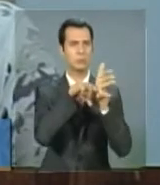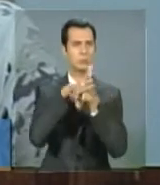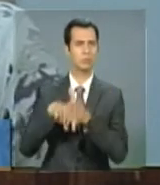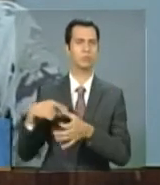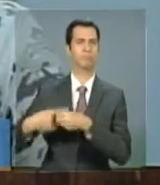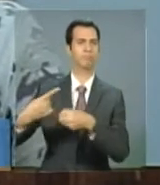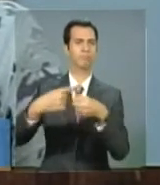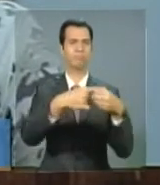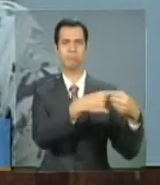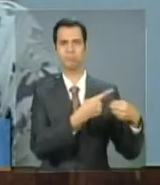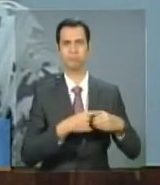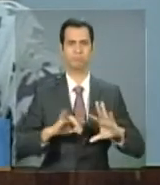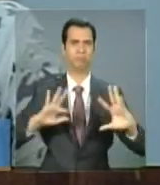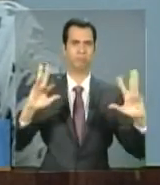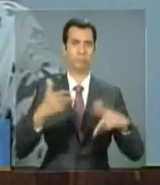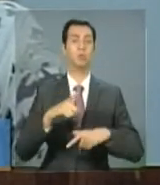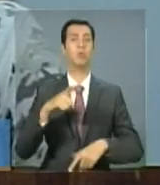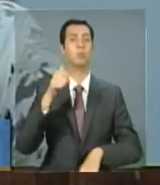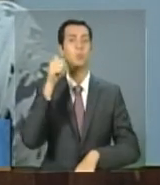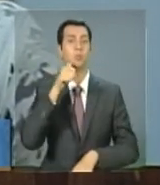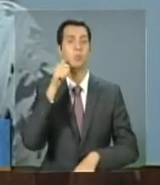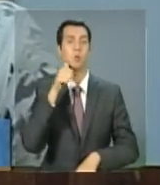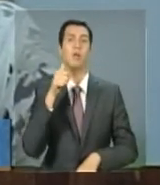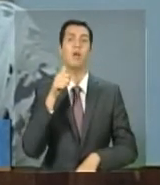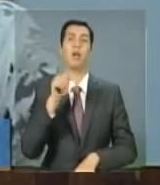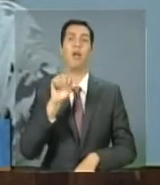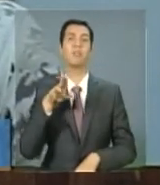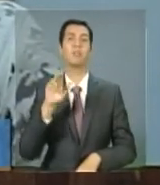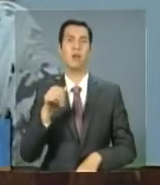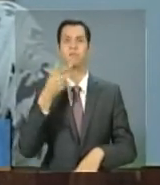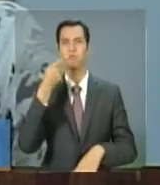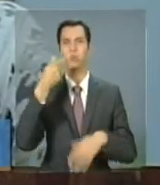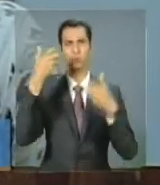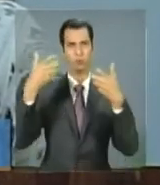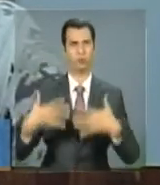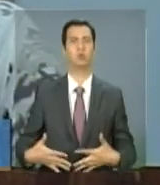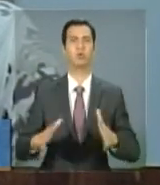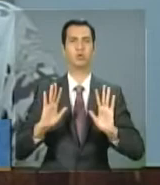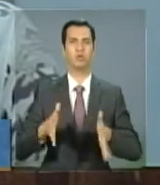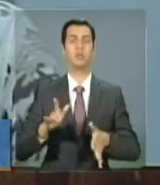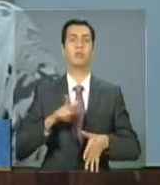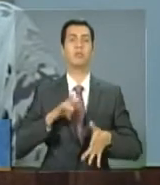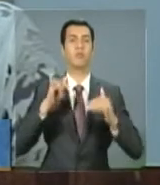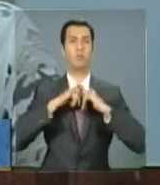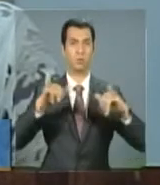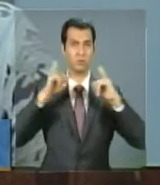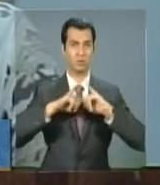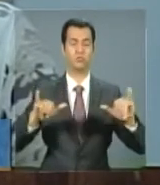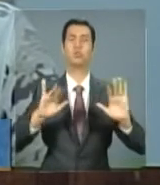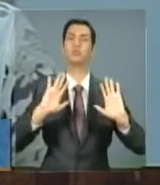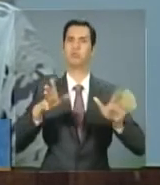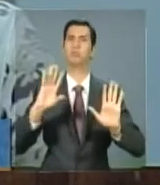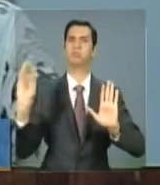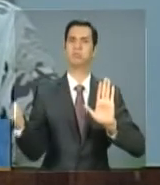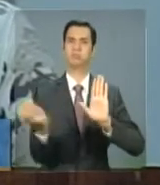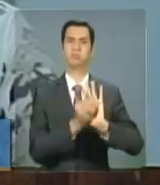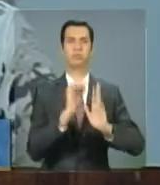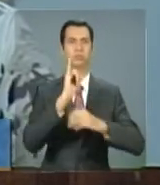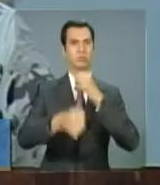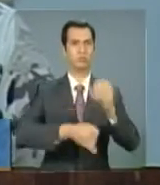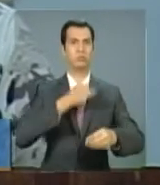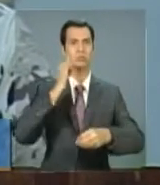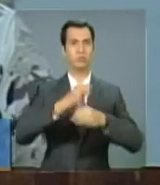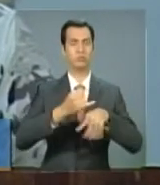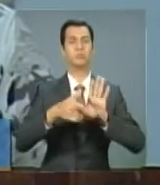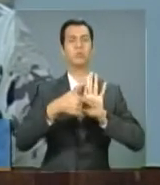como a doutora Ana colocou, nós já temos essas informações sendo disponibilizadas para todos os municípios. Nós estamos